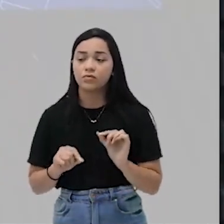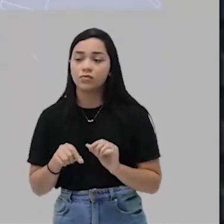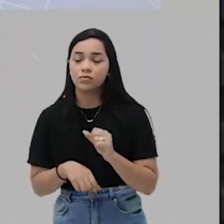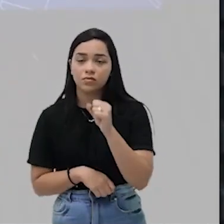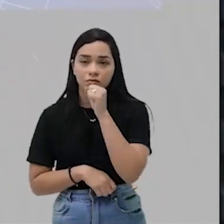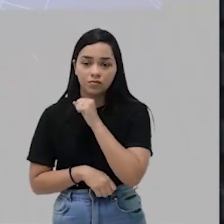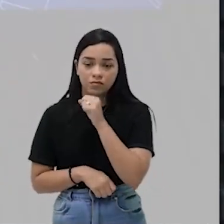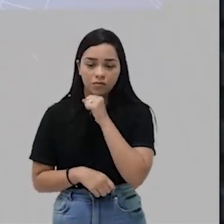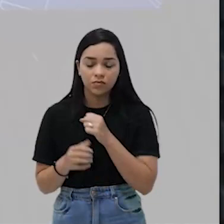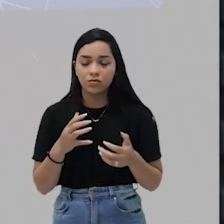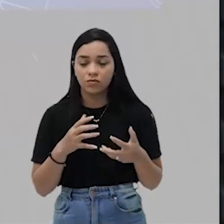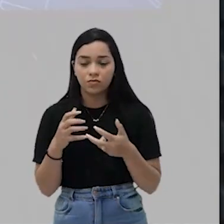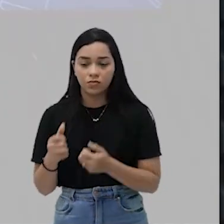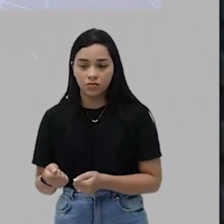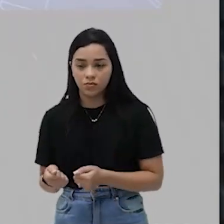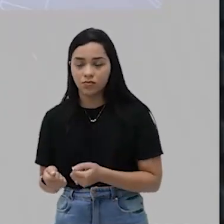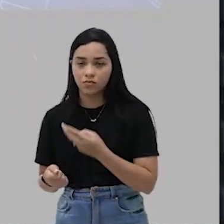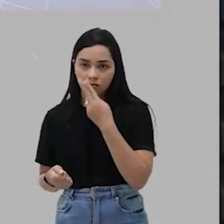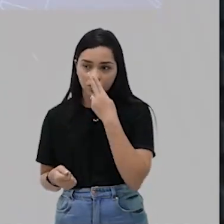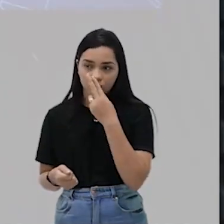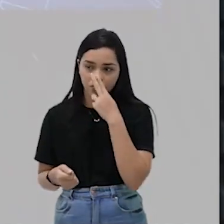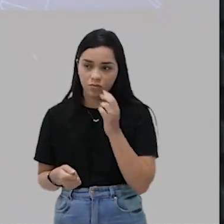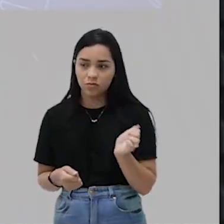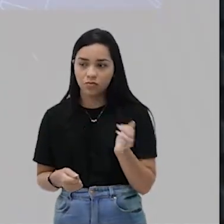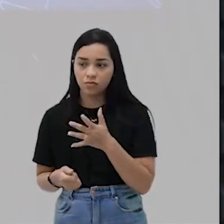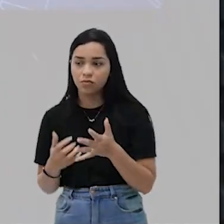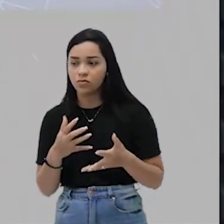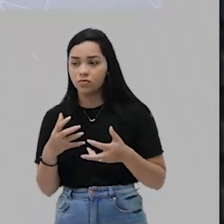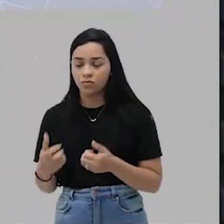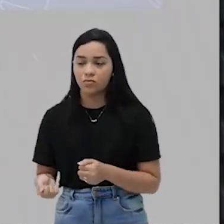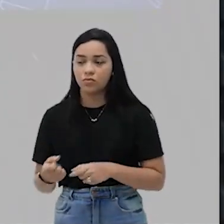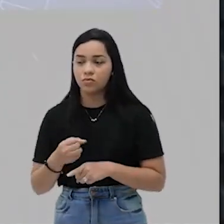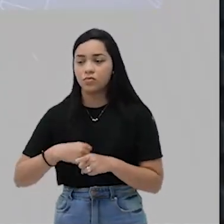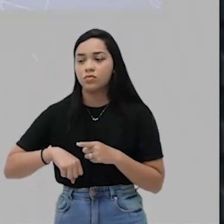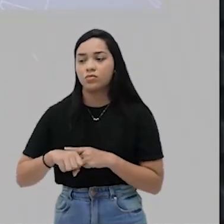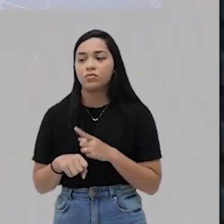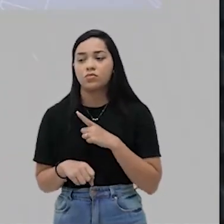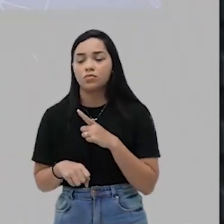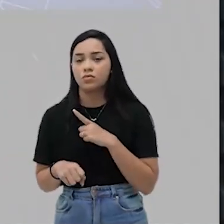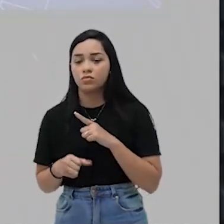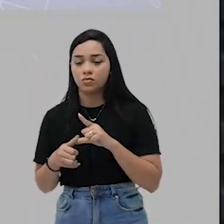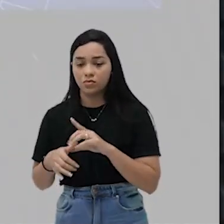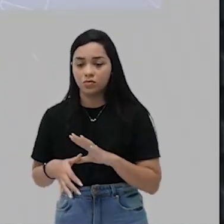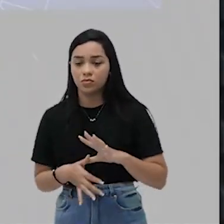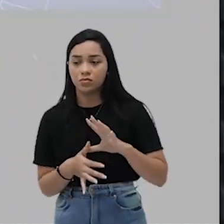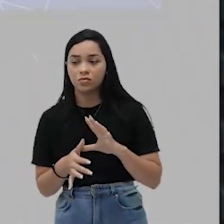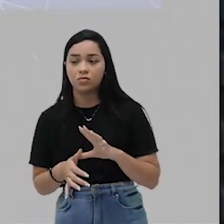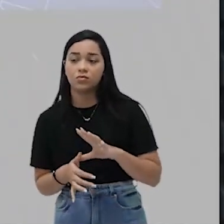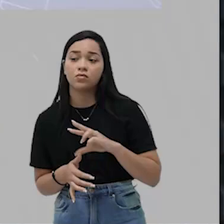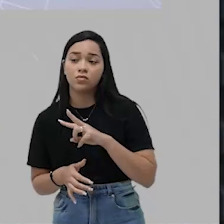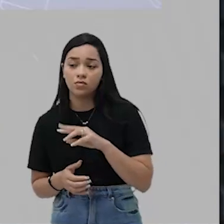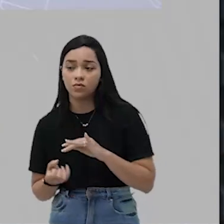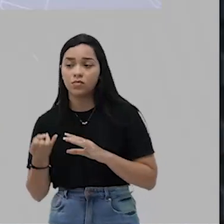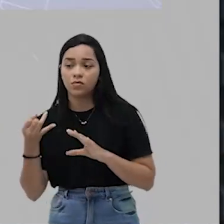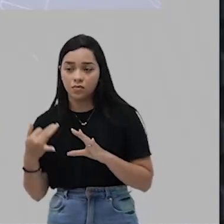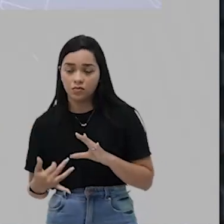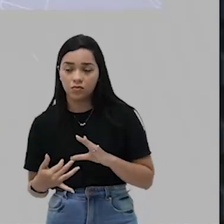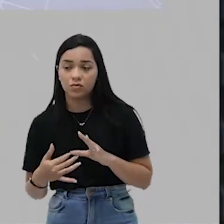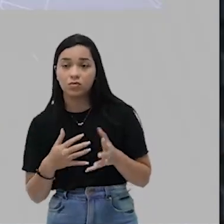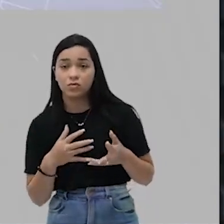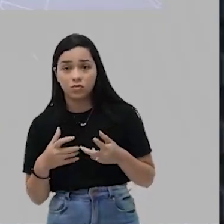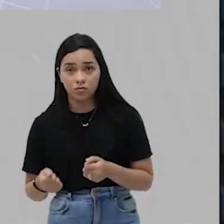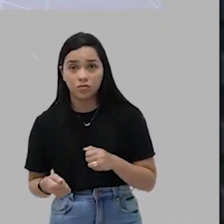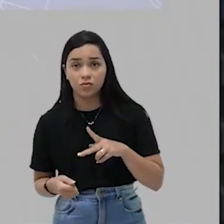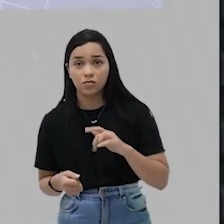velho mundo europeu cristão e o novo mundo das sociedades nativas da América, que os europeus caracterizavam como mundo